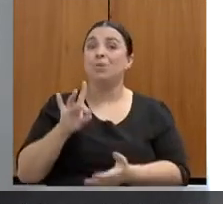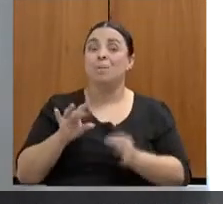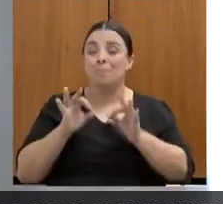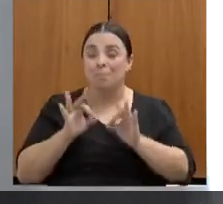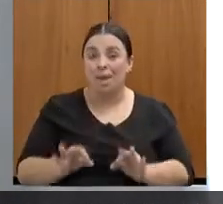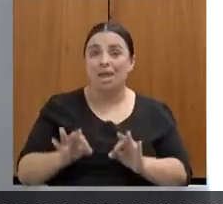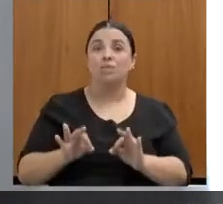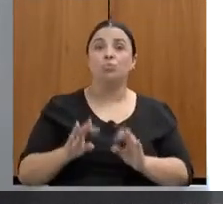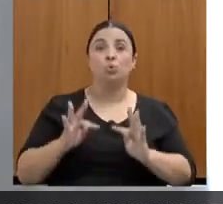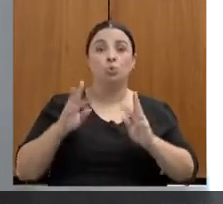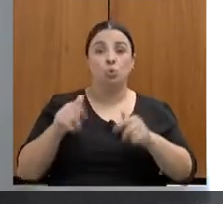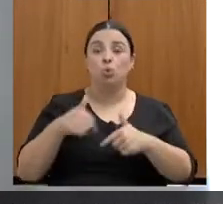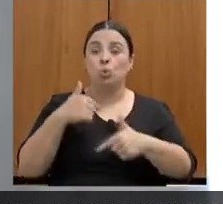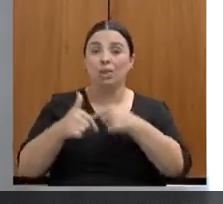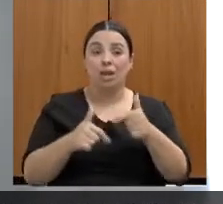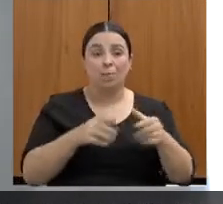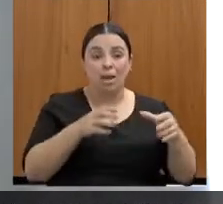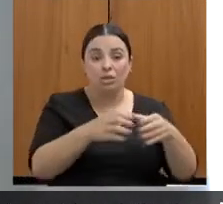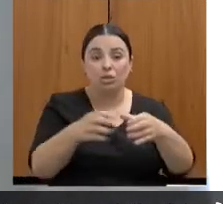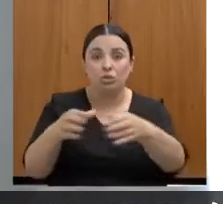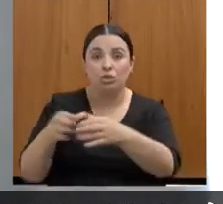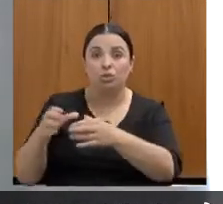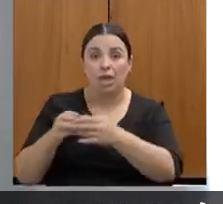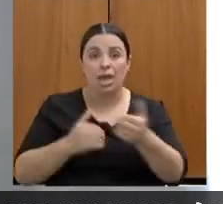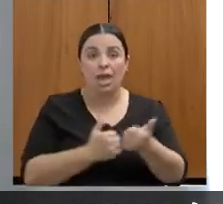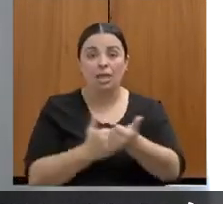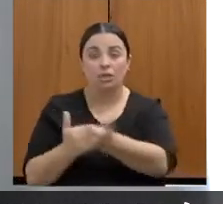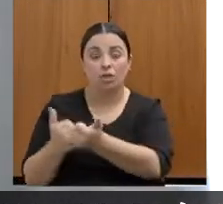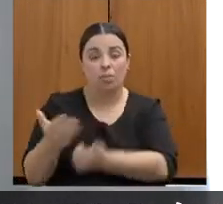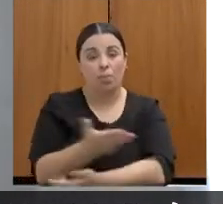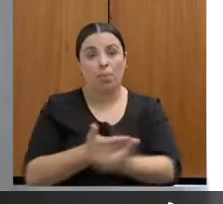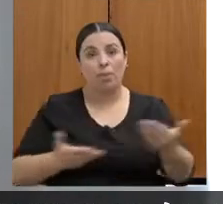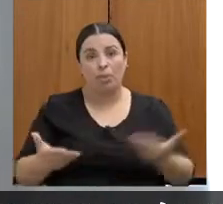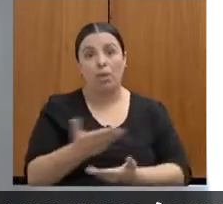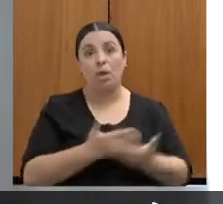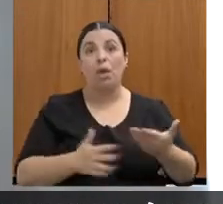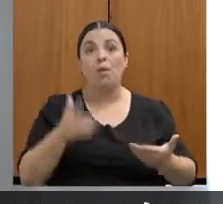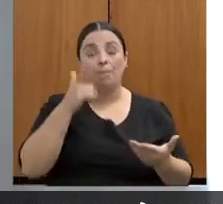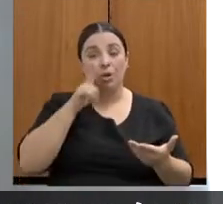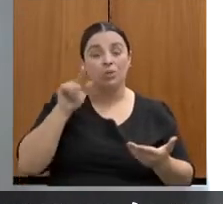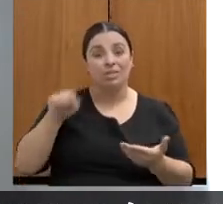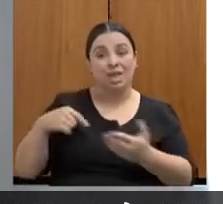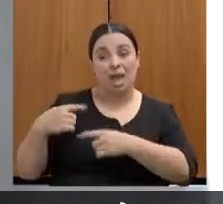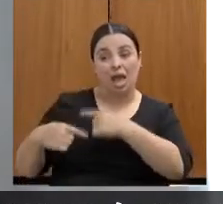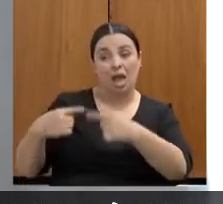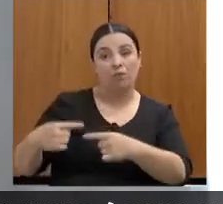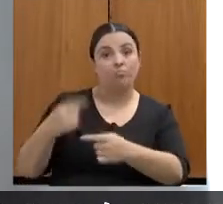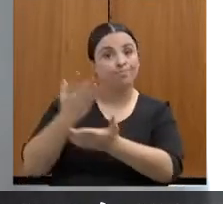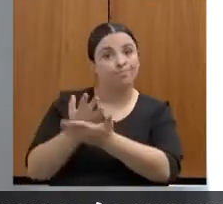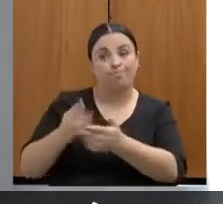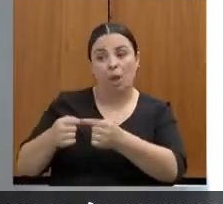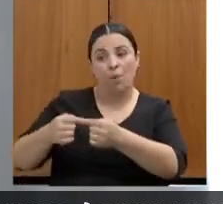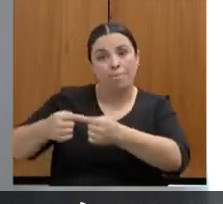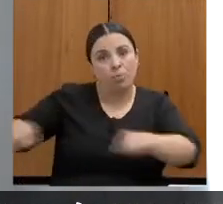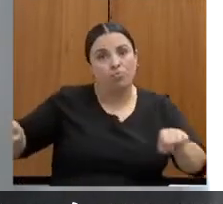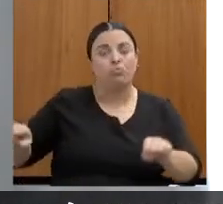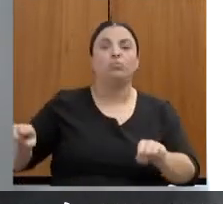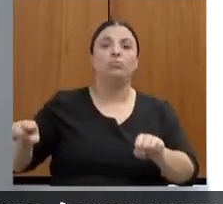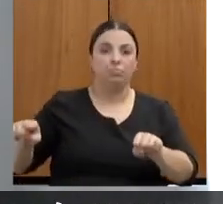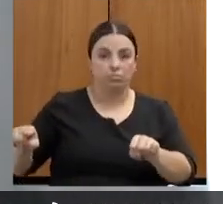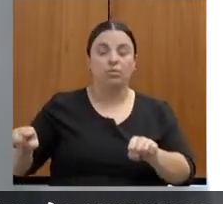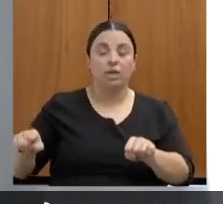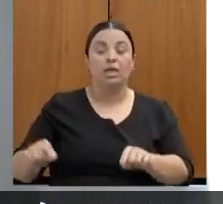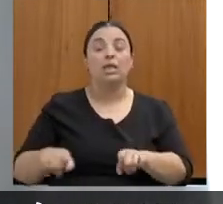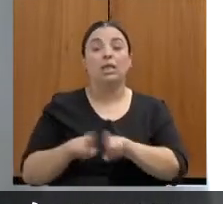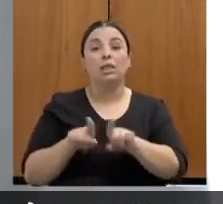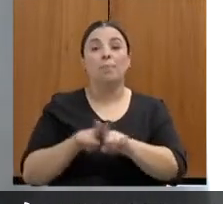todo um trabalho em rede para que a gente tenha efetividade no rompimento desse ciclo de violência. Além disso, o Departamento de